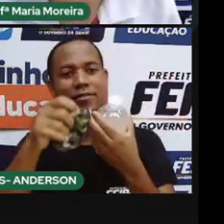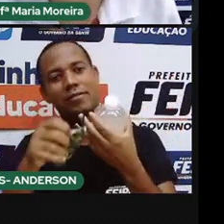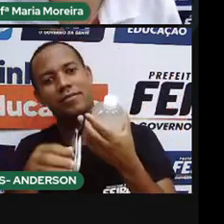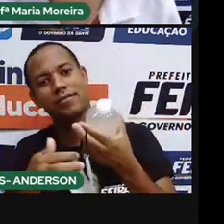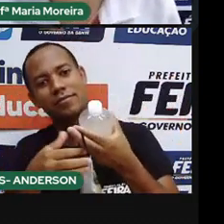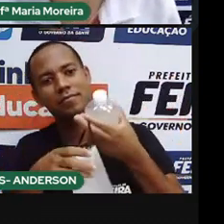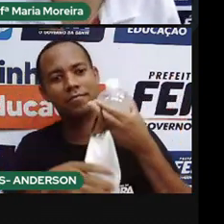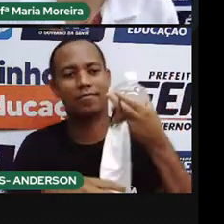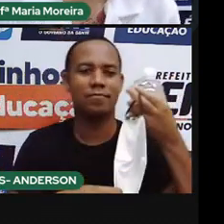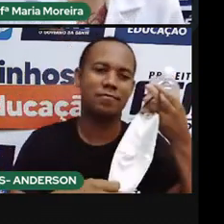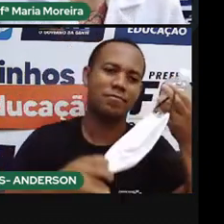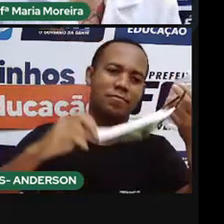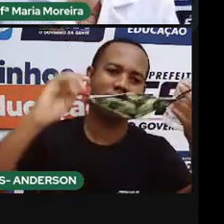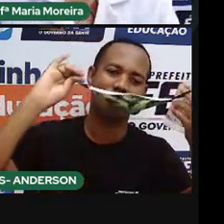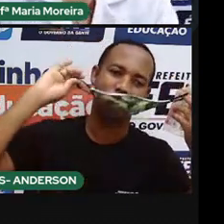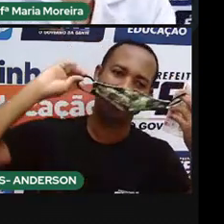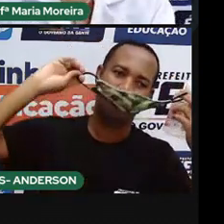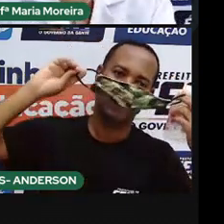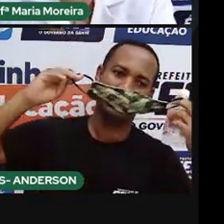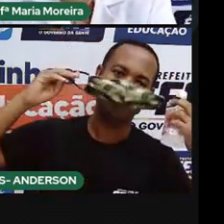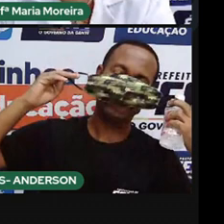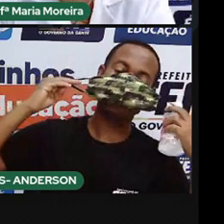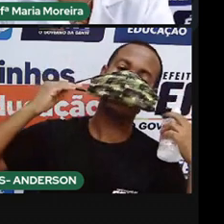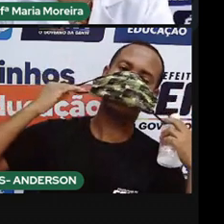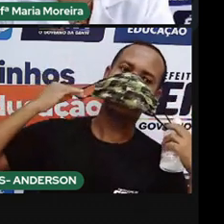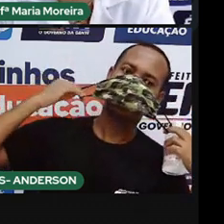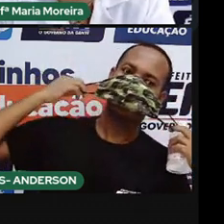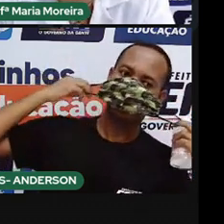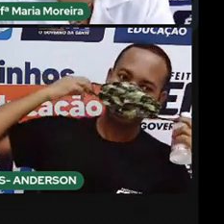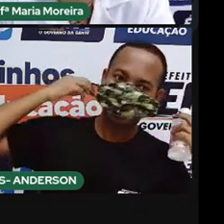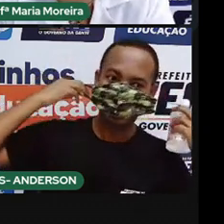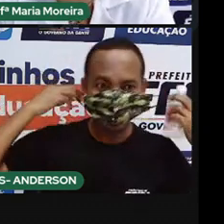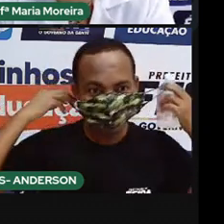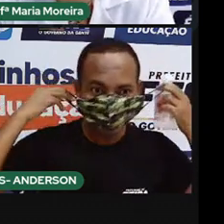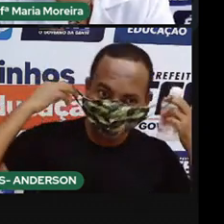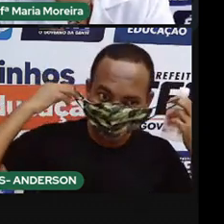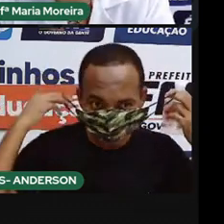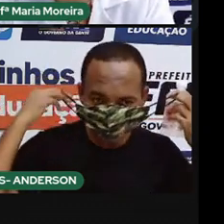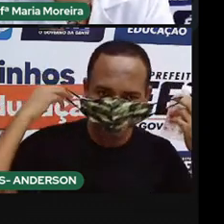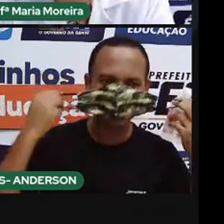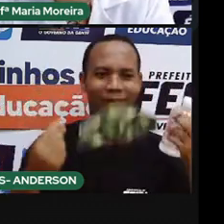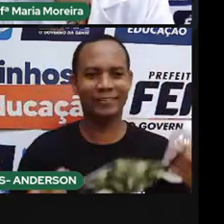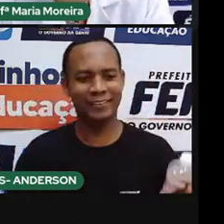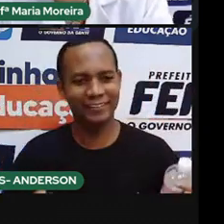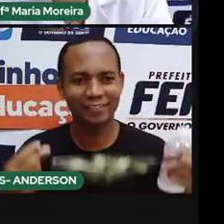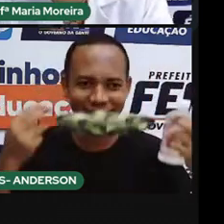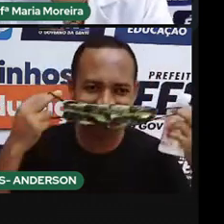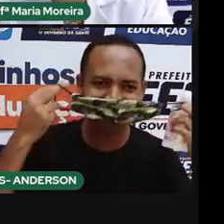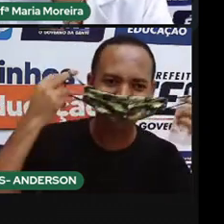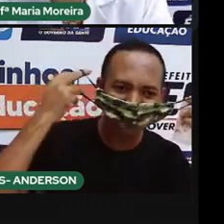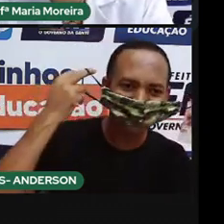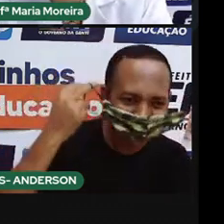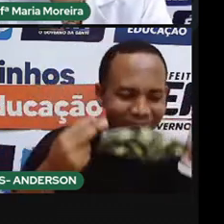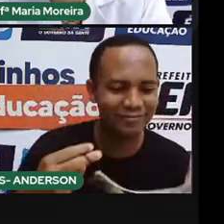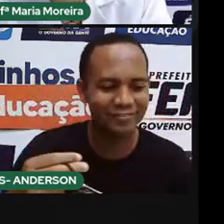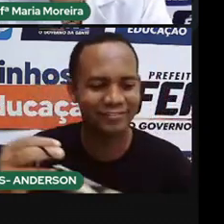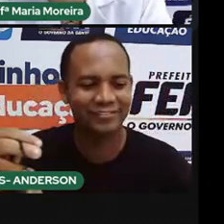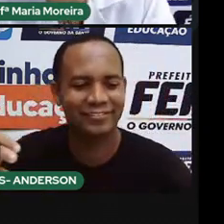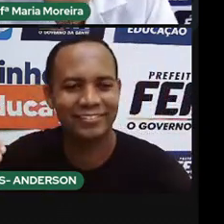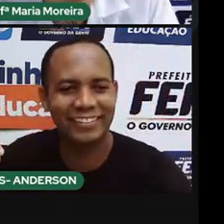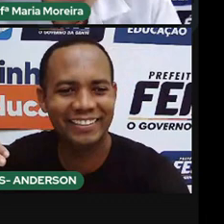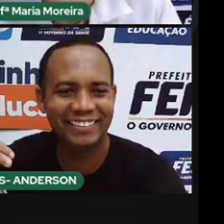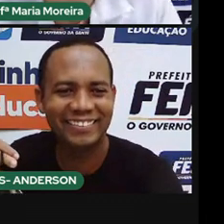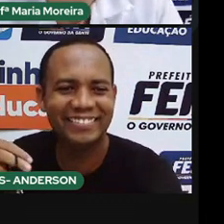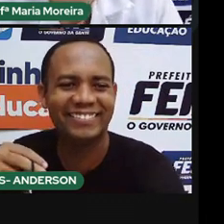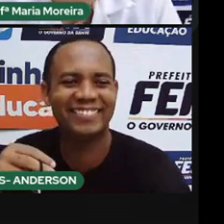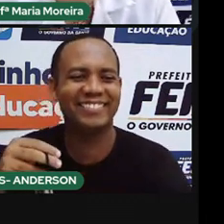Máscara, né? Um beijo pra vocês e até a nossa próxima aula. Eu não tô ali botando a máscara que sobreviva,